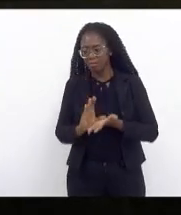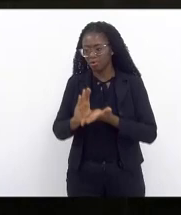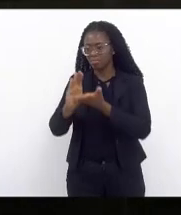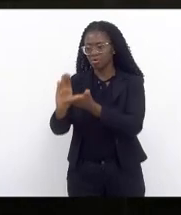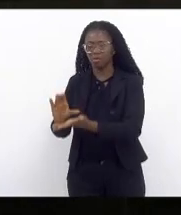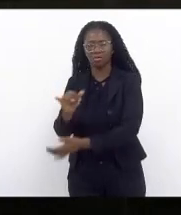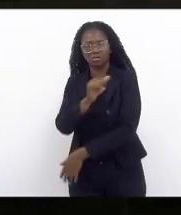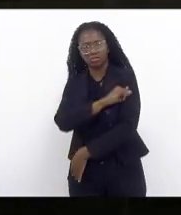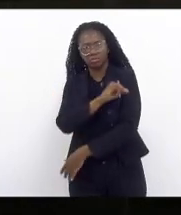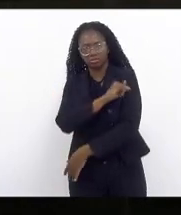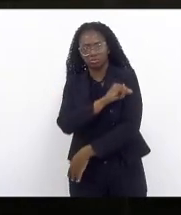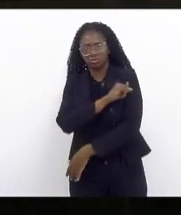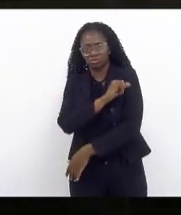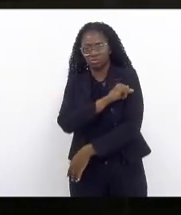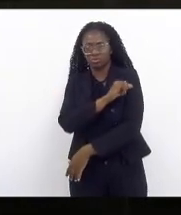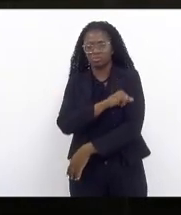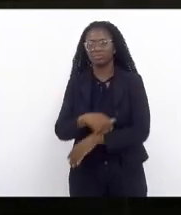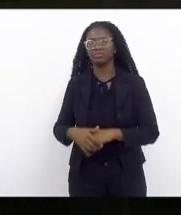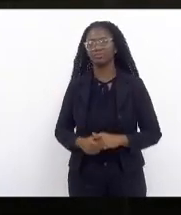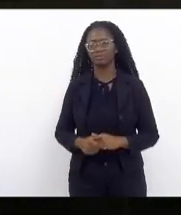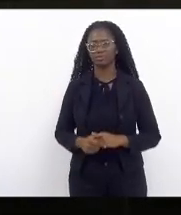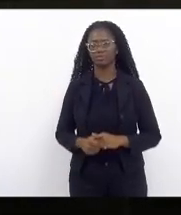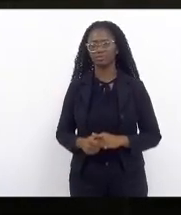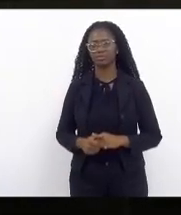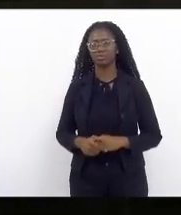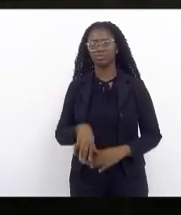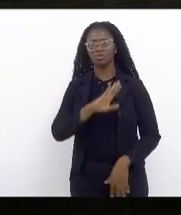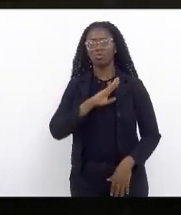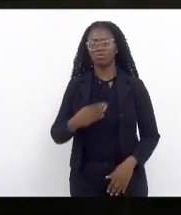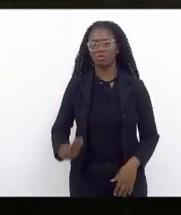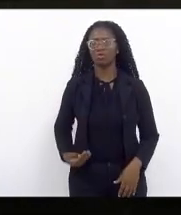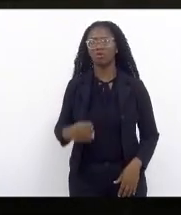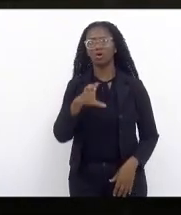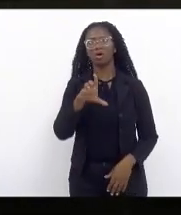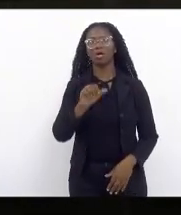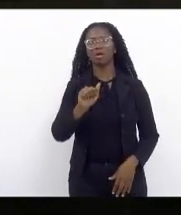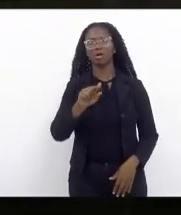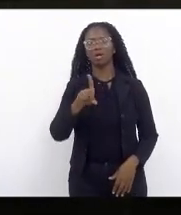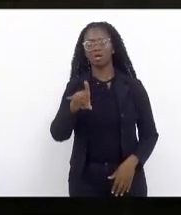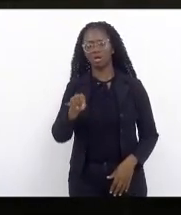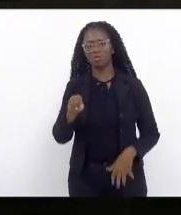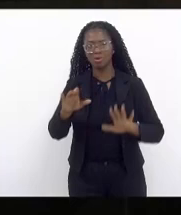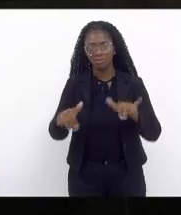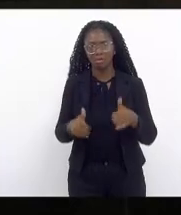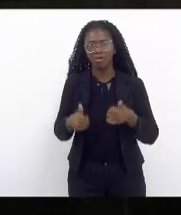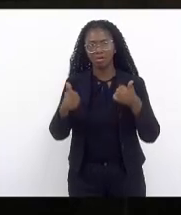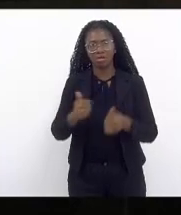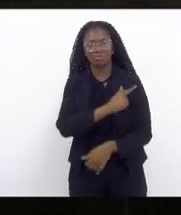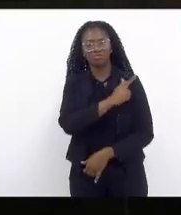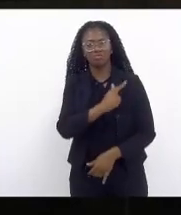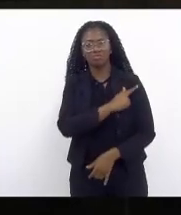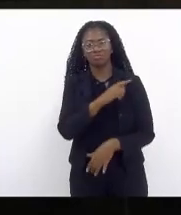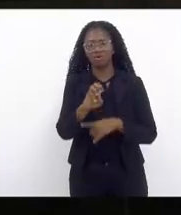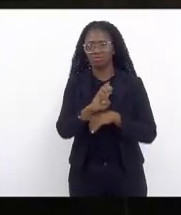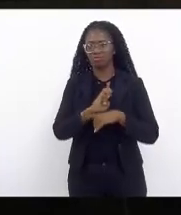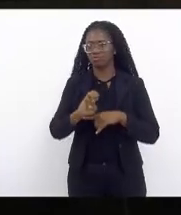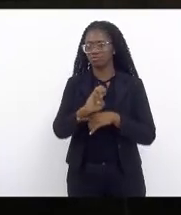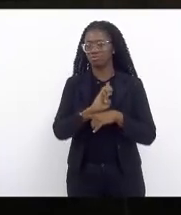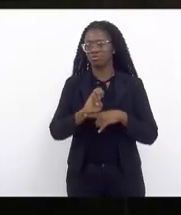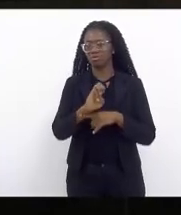o governador Claudio Castro implanta uma melhoria no modelo de gestão do estado e aqui